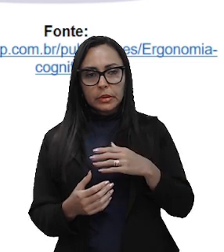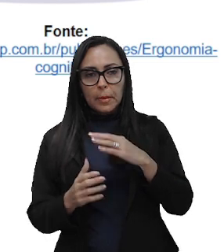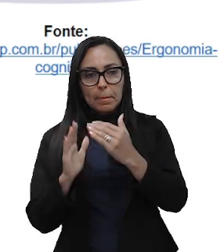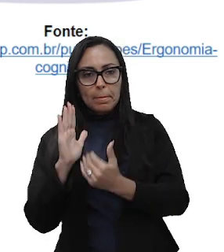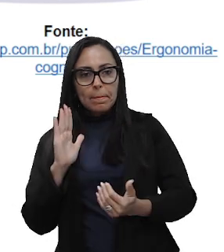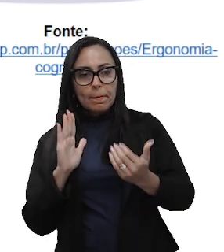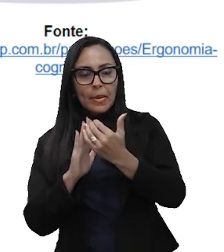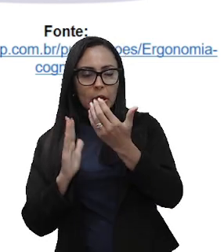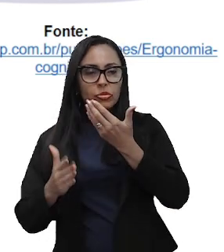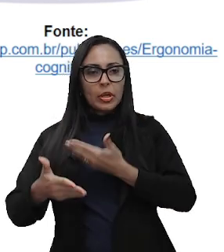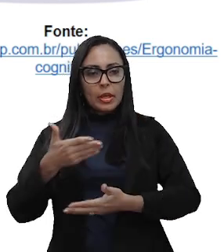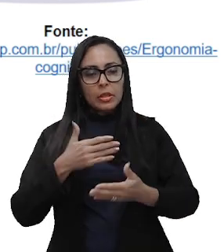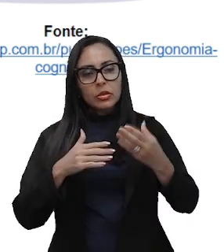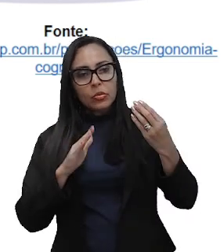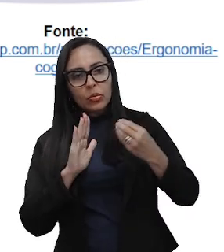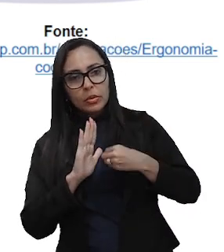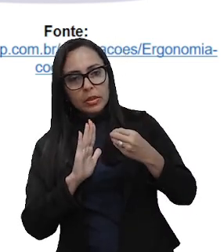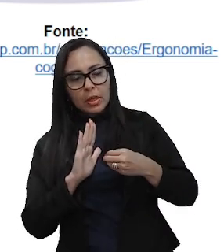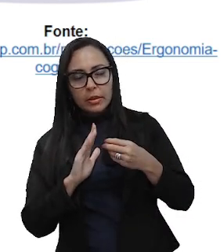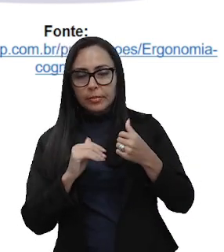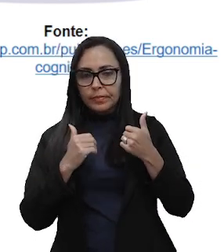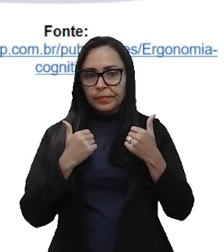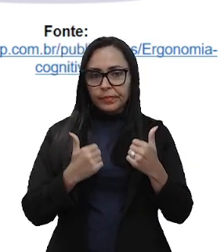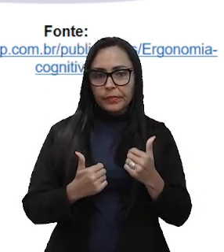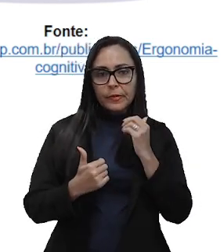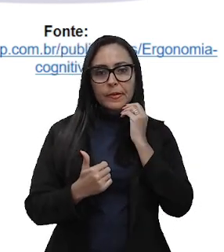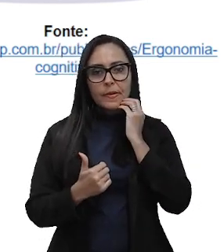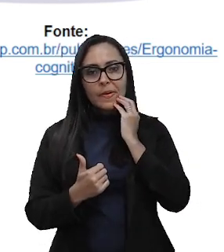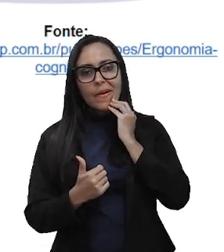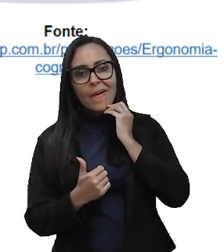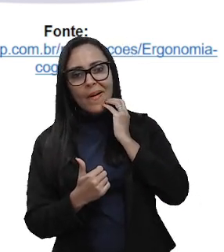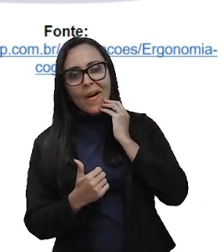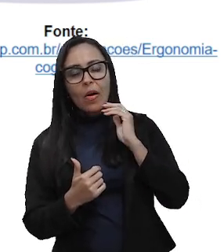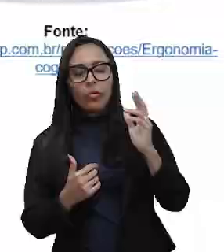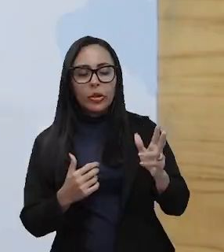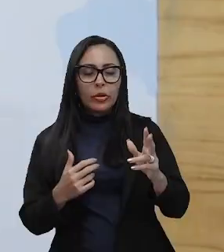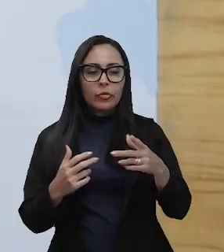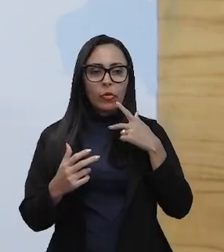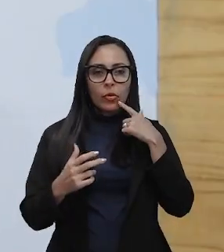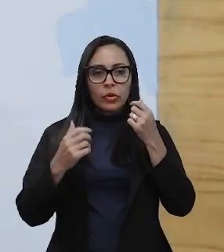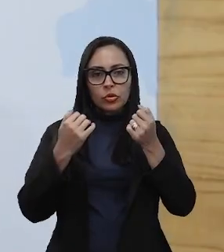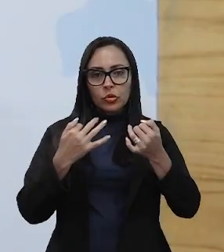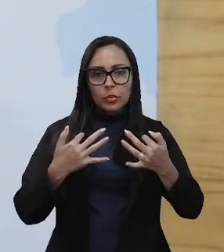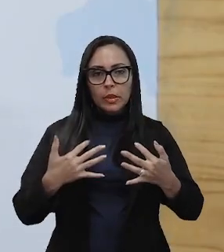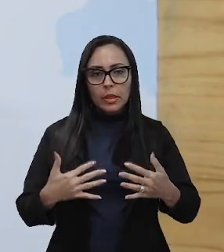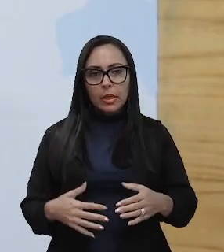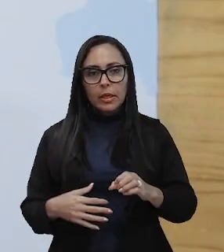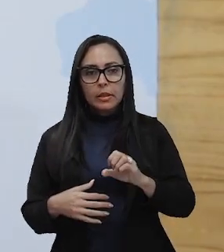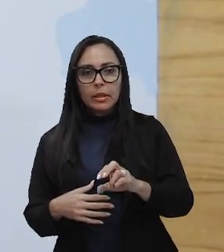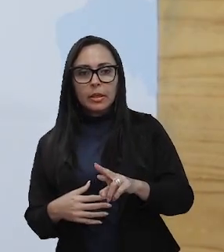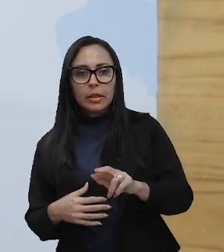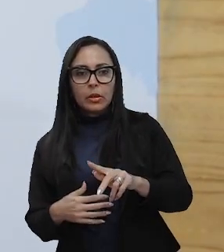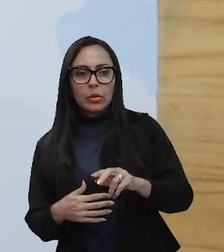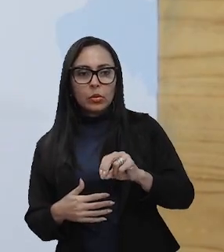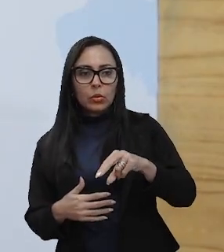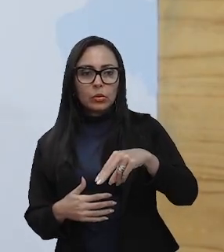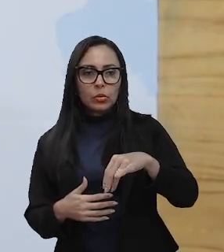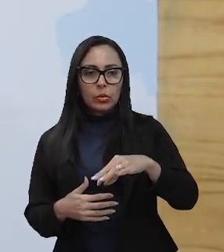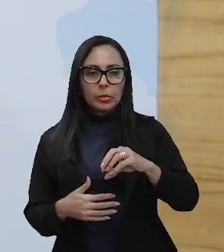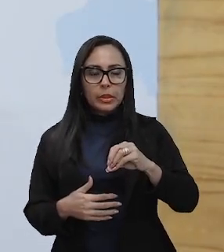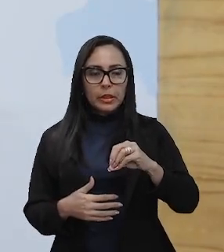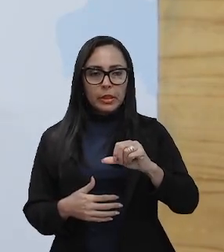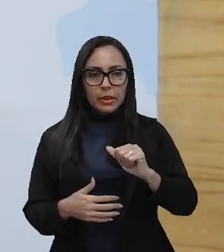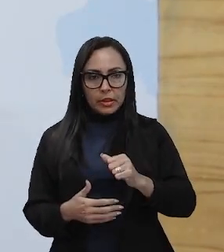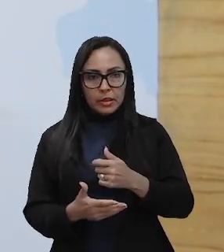com o design de interiores, certo? Se alguém for falar de ergonomia, normalmente ela, a